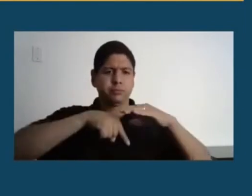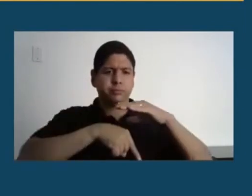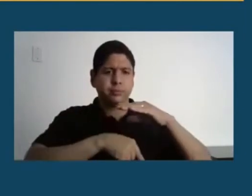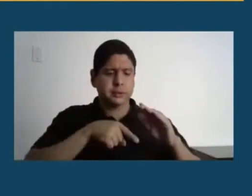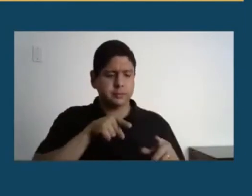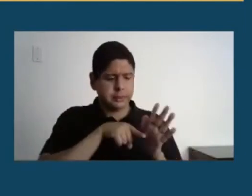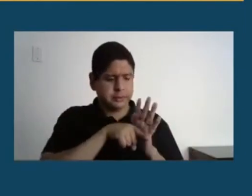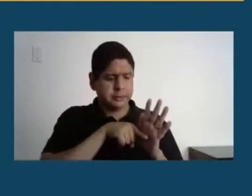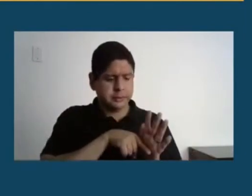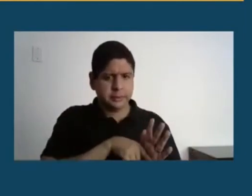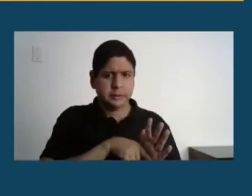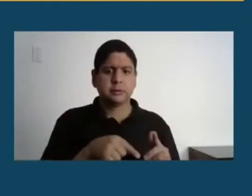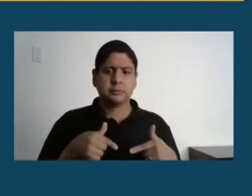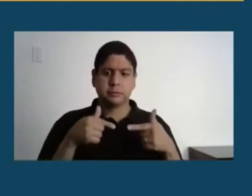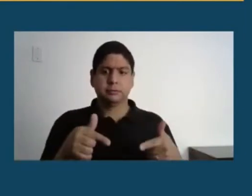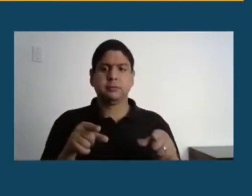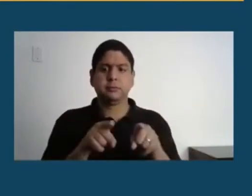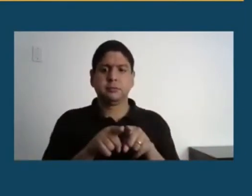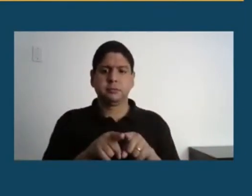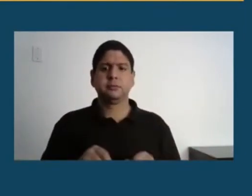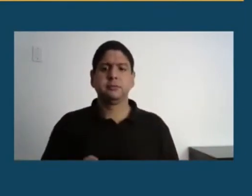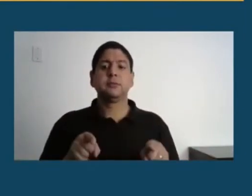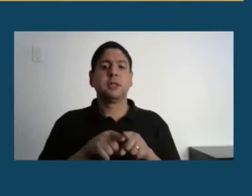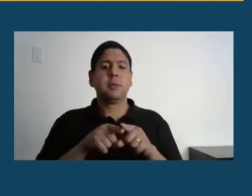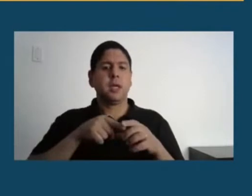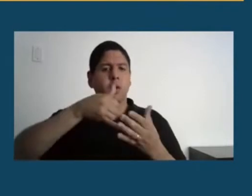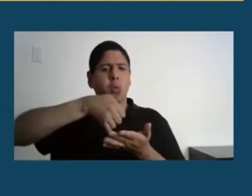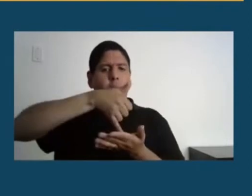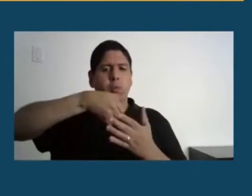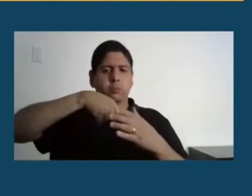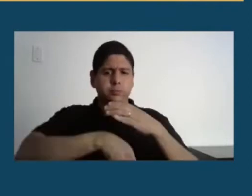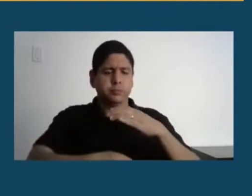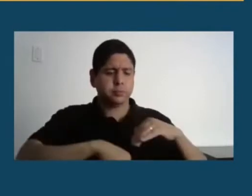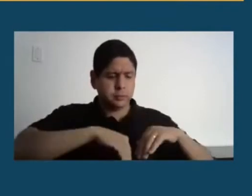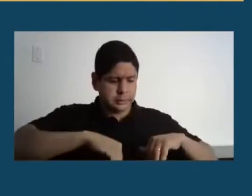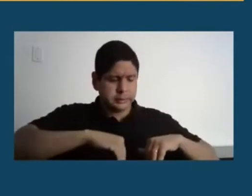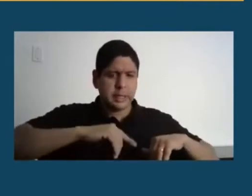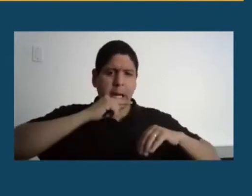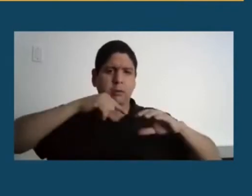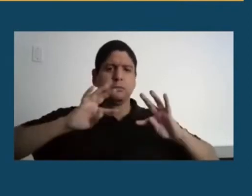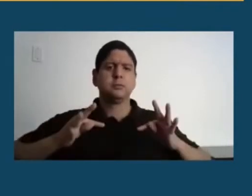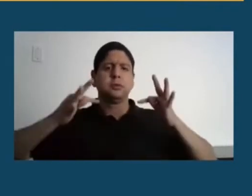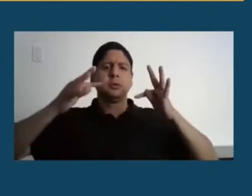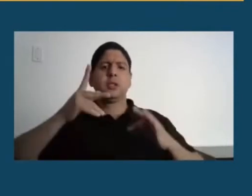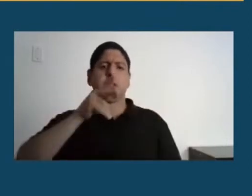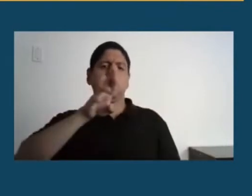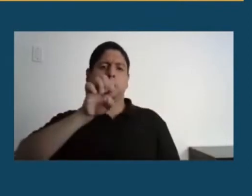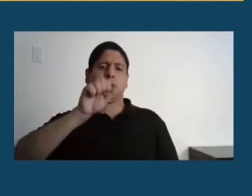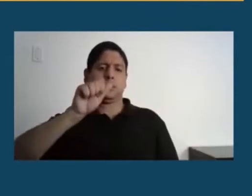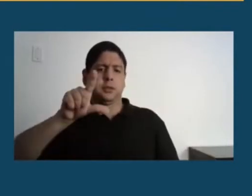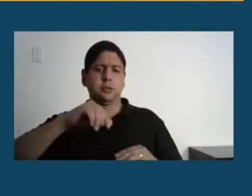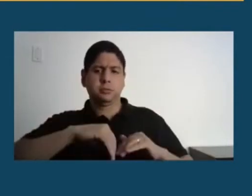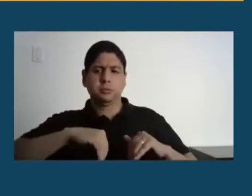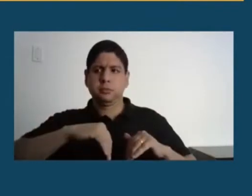a exploração de petróleo em águas profundas nos traz. A tecnologia do pré-sal foi em grande parte desenvolvida